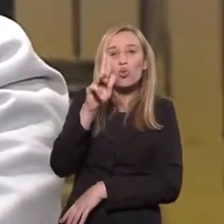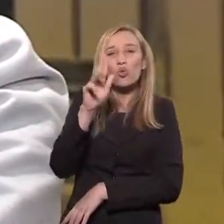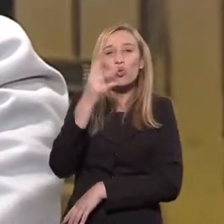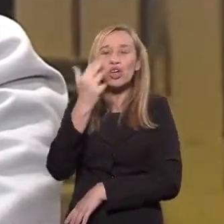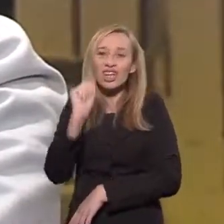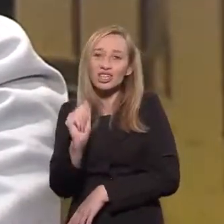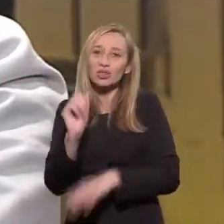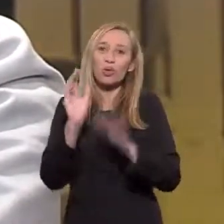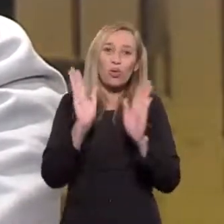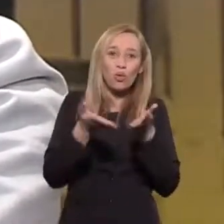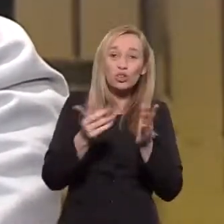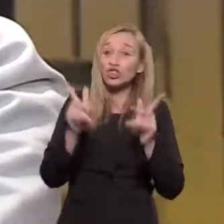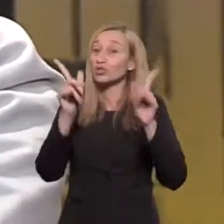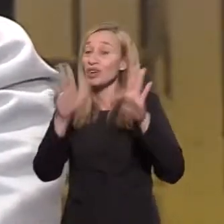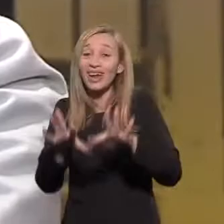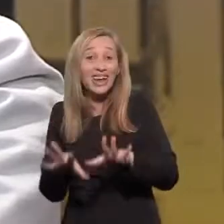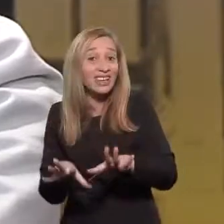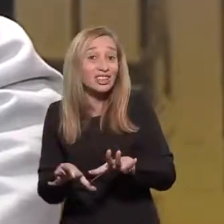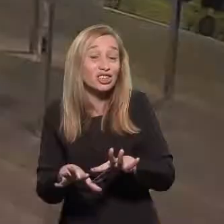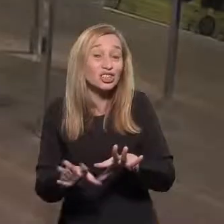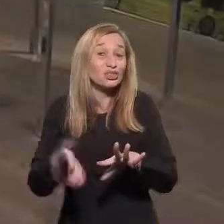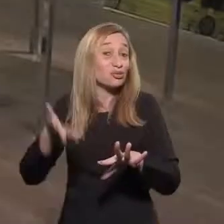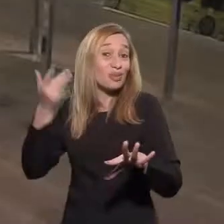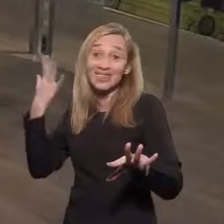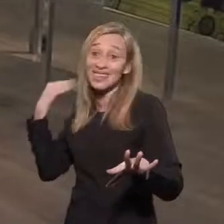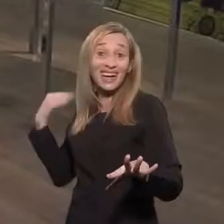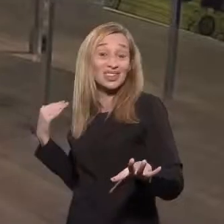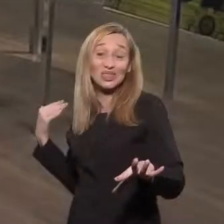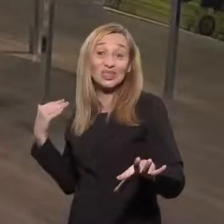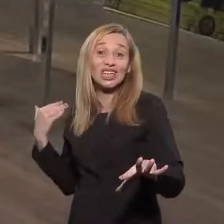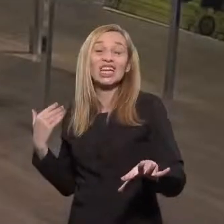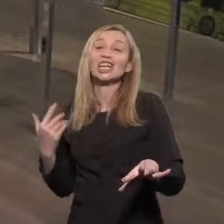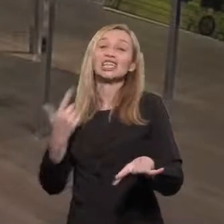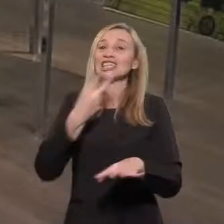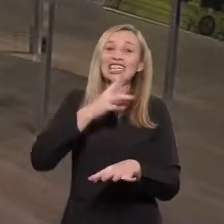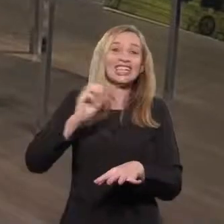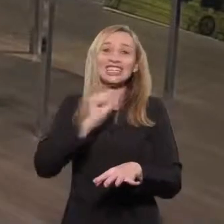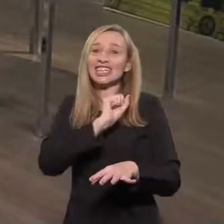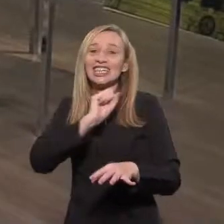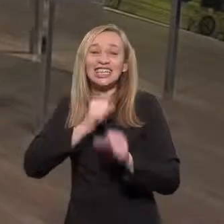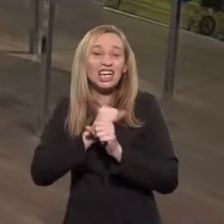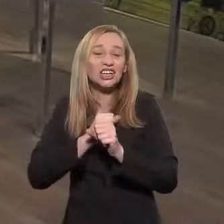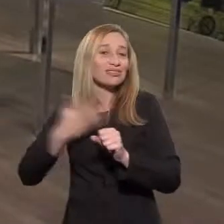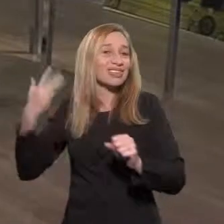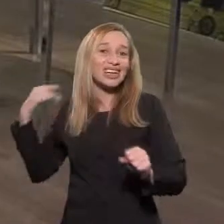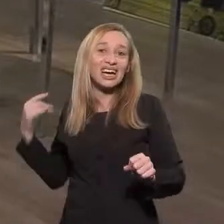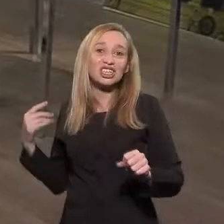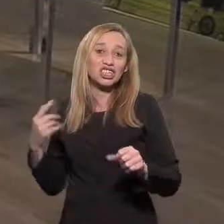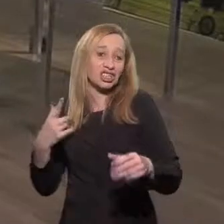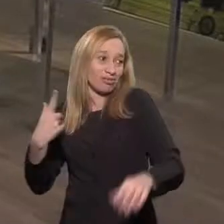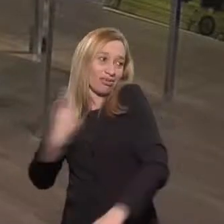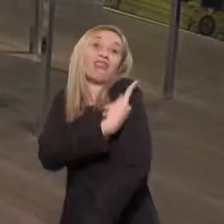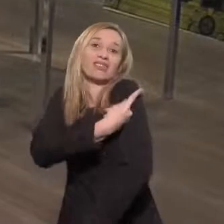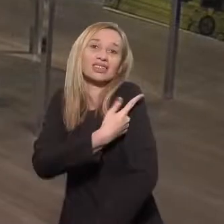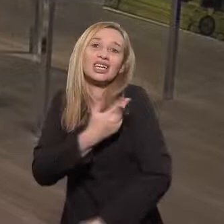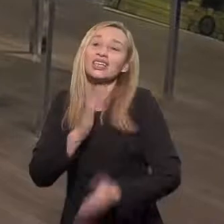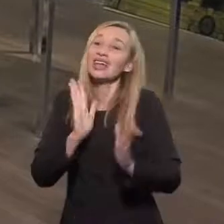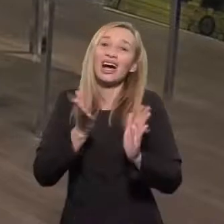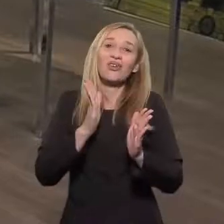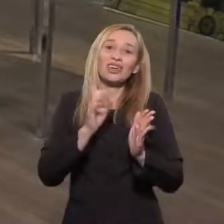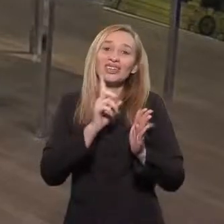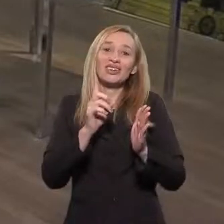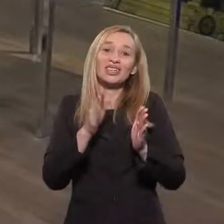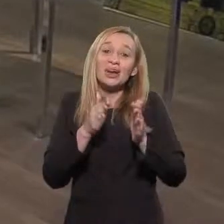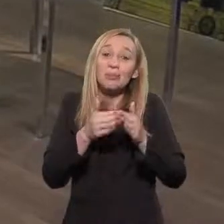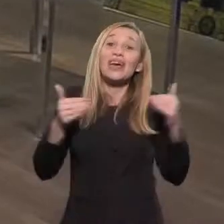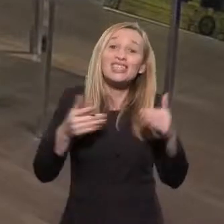melhores. São agulhas siliconizadas, de uso único, diferente daquela agulha de 30 anos, 40 anos atrás, que entrava rasgando, essa não, essa